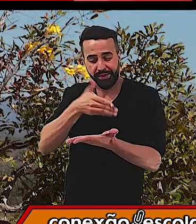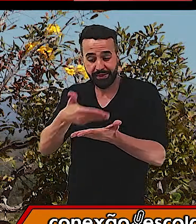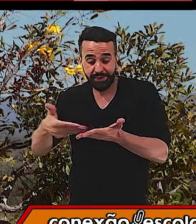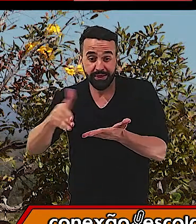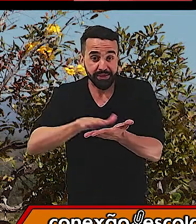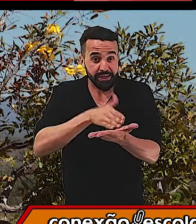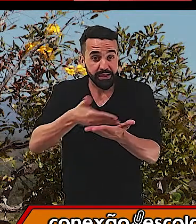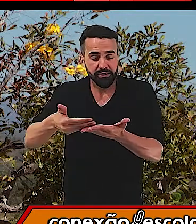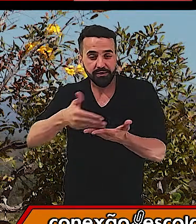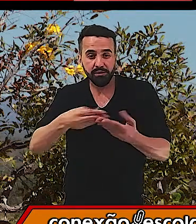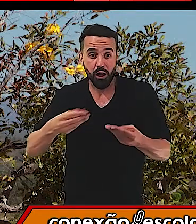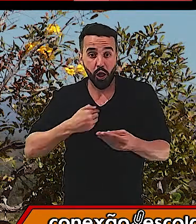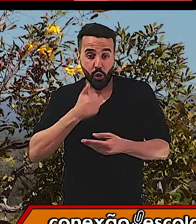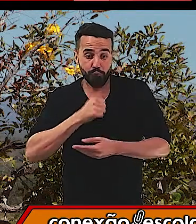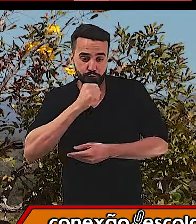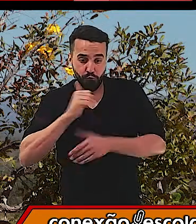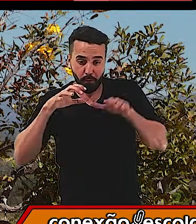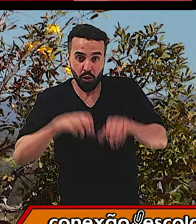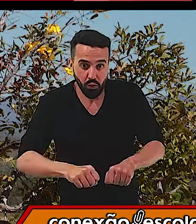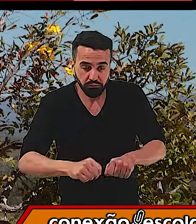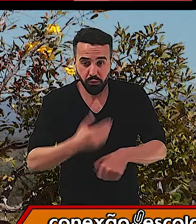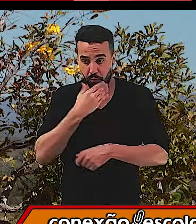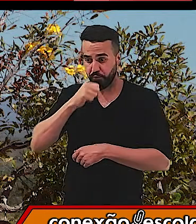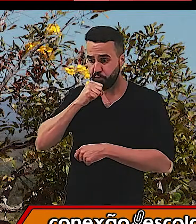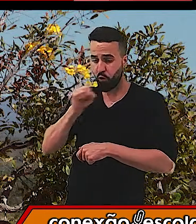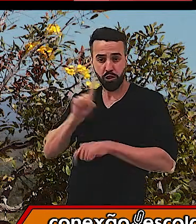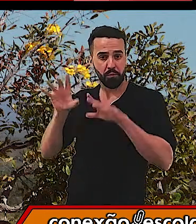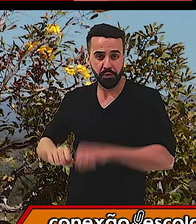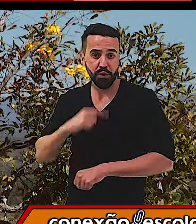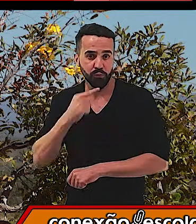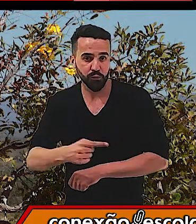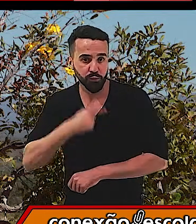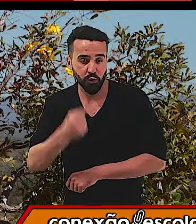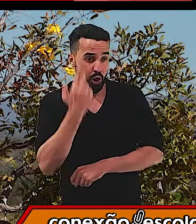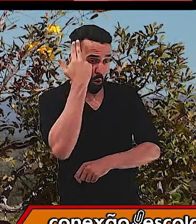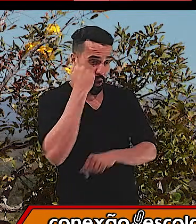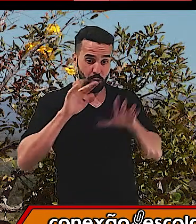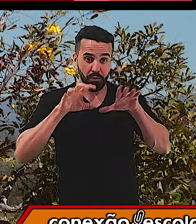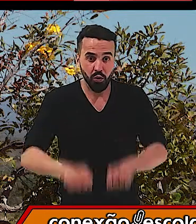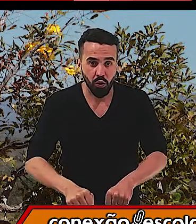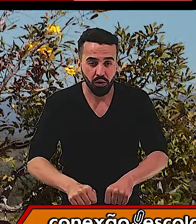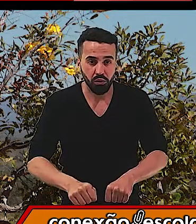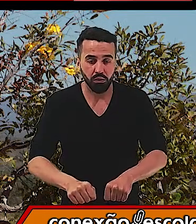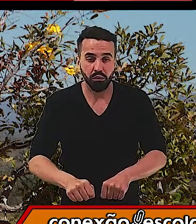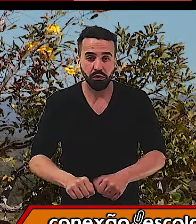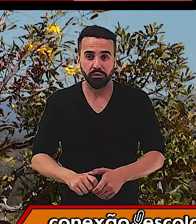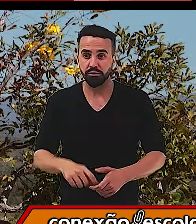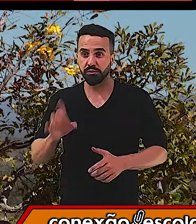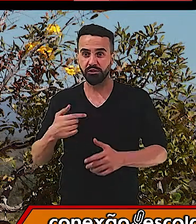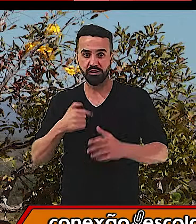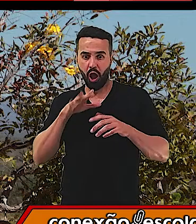amassado. A avó não me pegou, o vô não me pegou, a lebre não me pegou. E de repente,